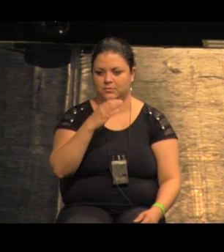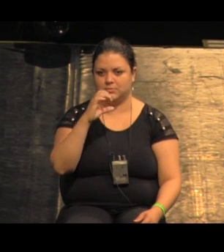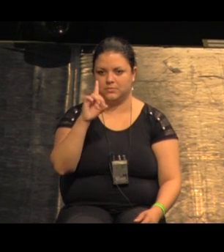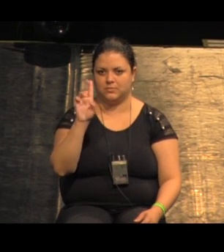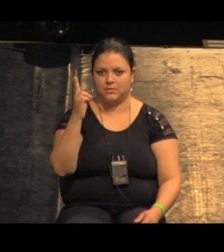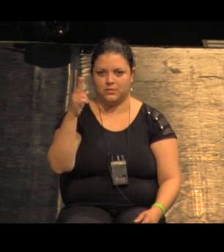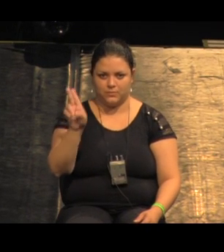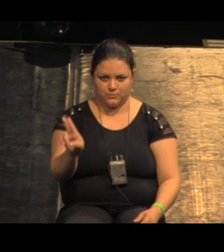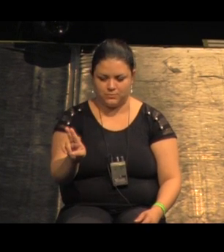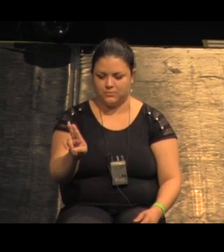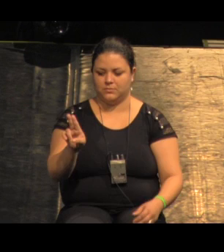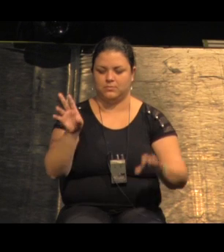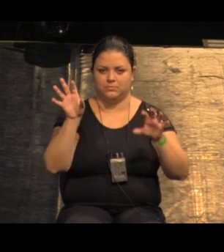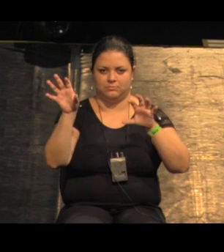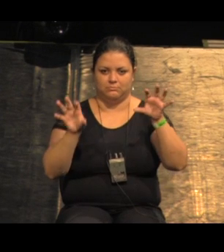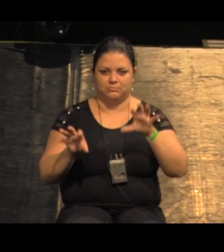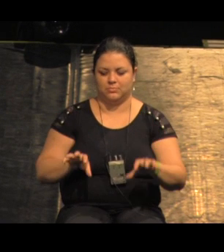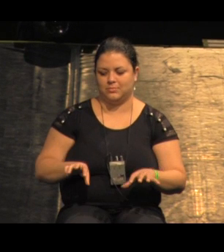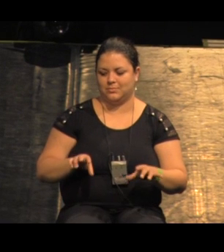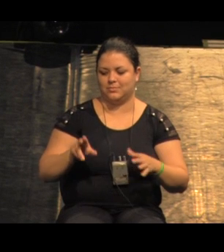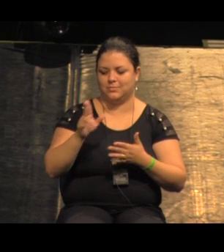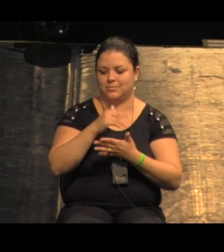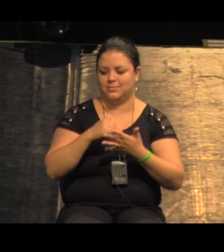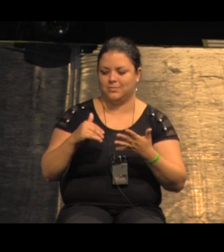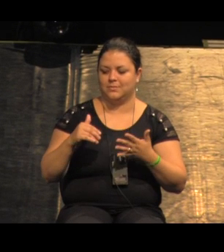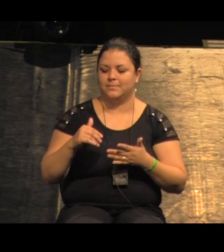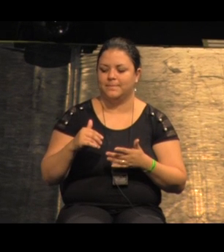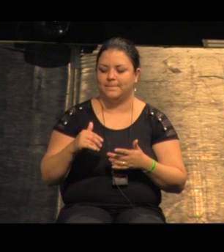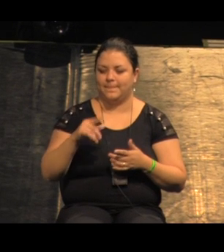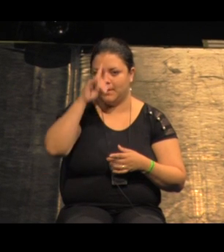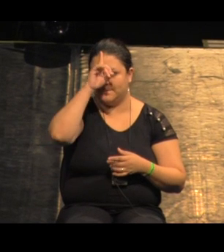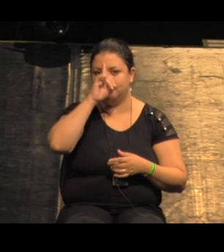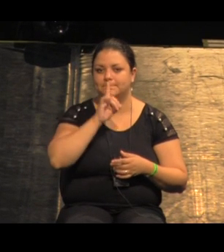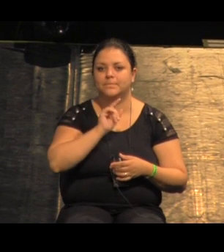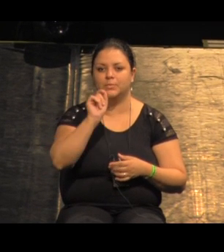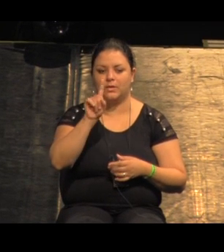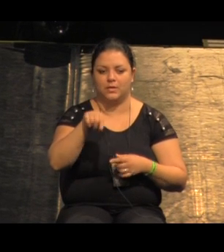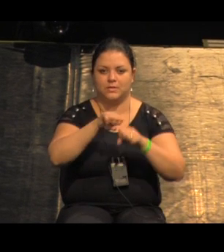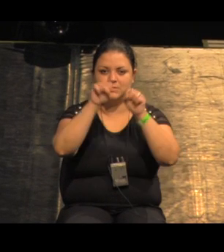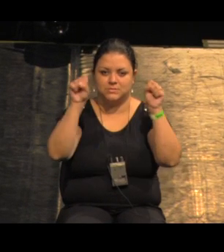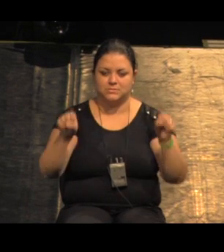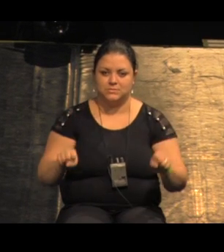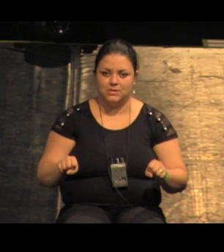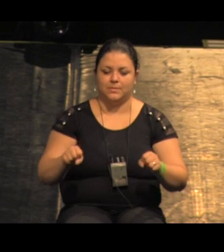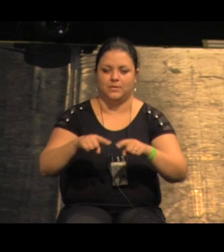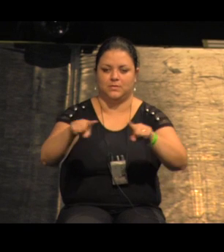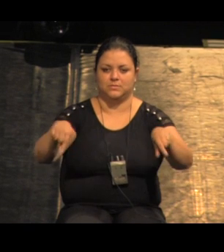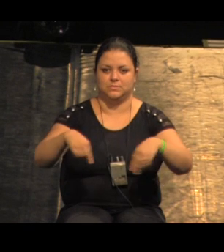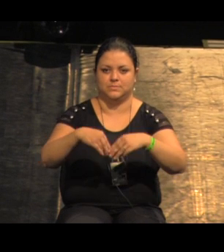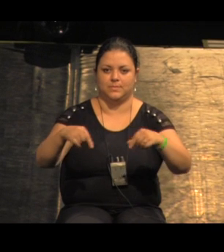nós abrimos foi essa e aí criou isso que está em amarelo um novo sistema de espaços públicos